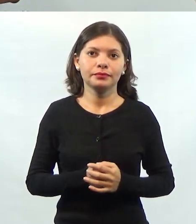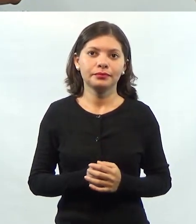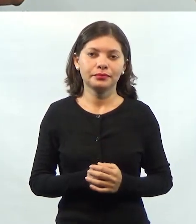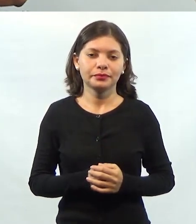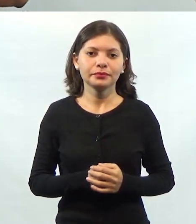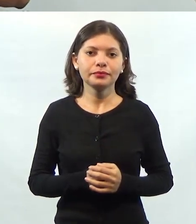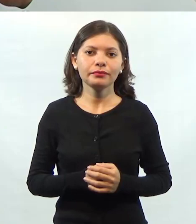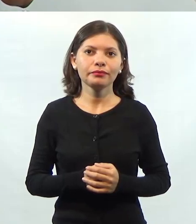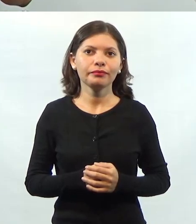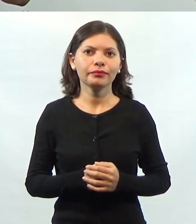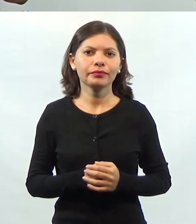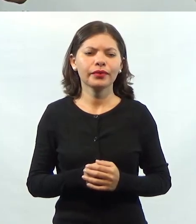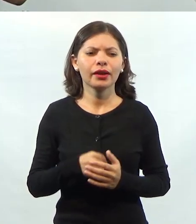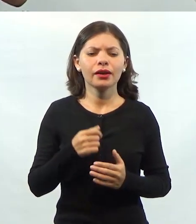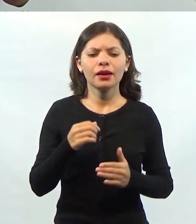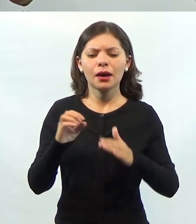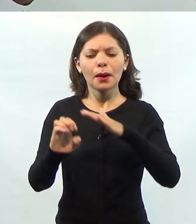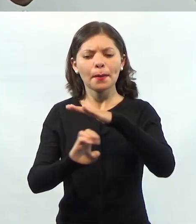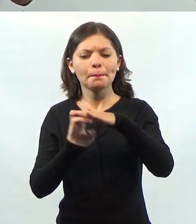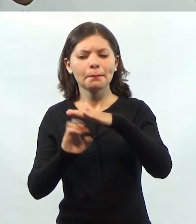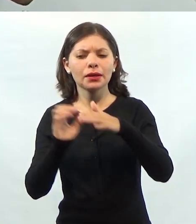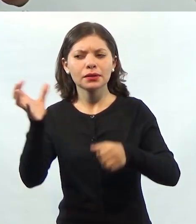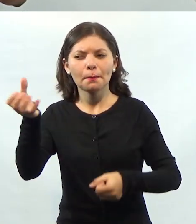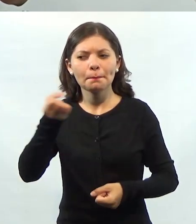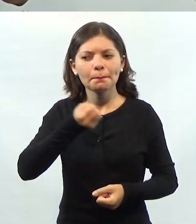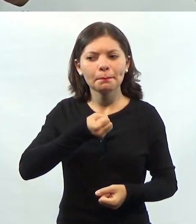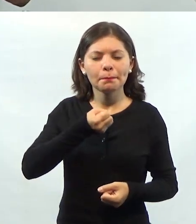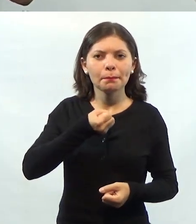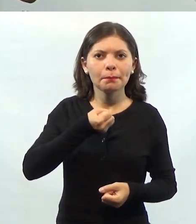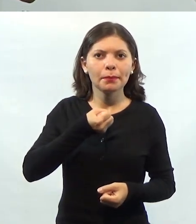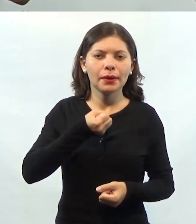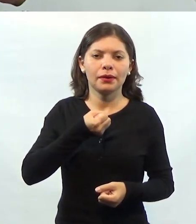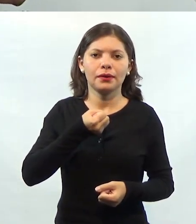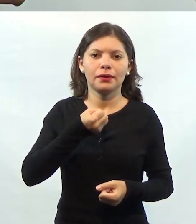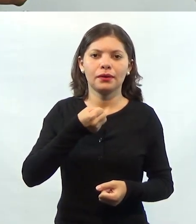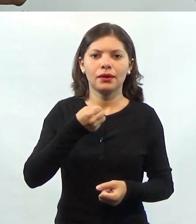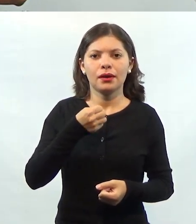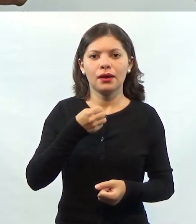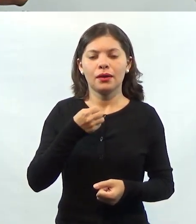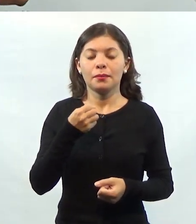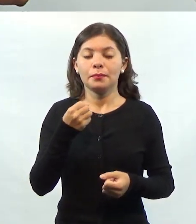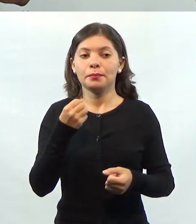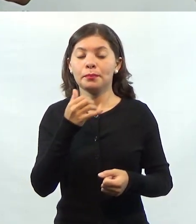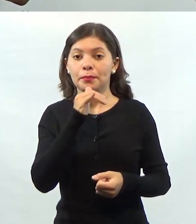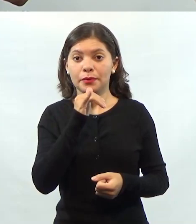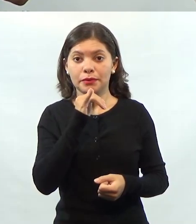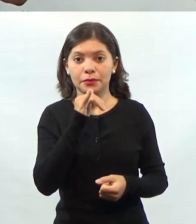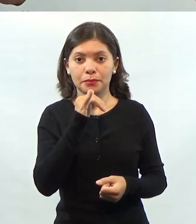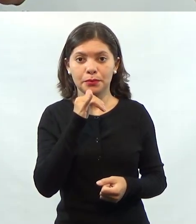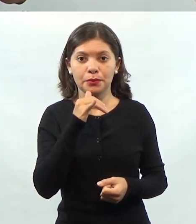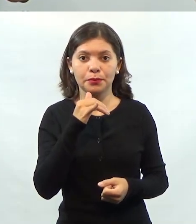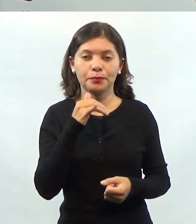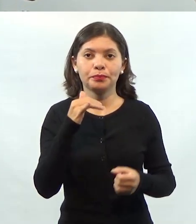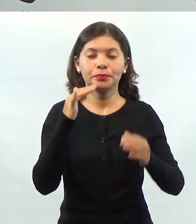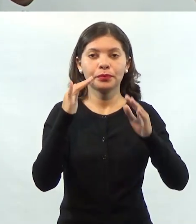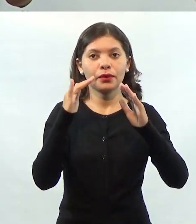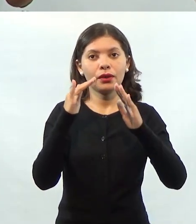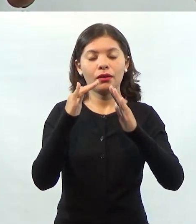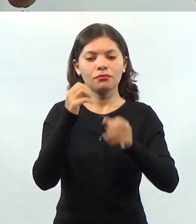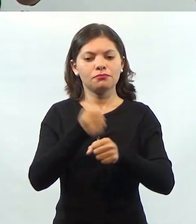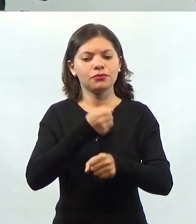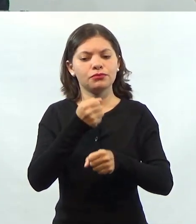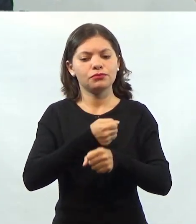Se a empresa pegar os produtos diretamente dela, produzir, por exemplo, a construtora, ela compra os insumos,